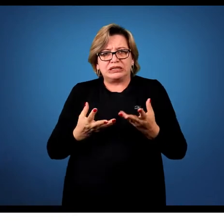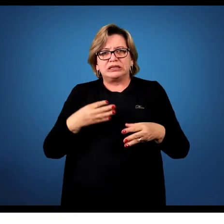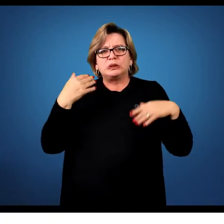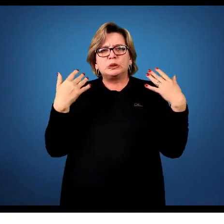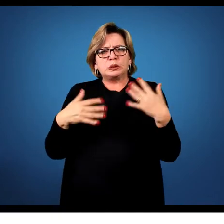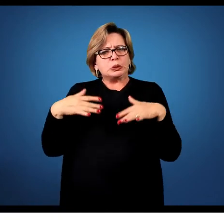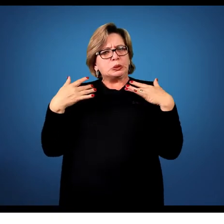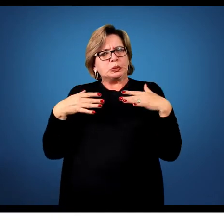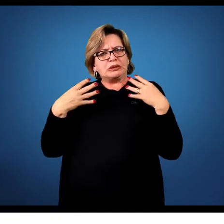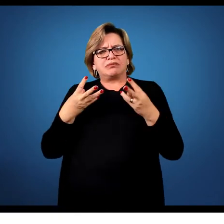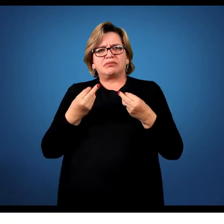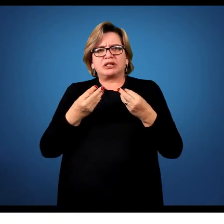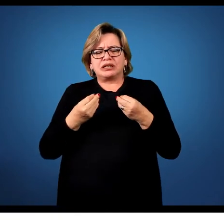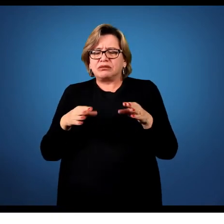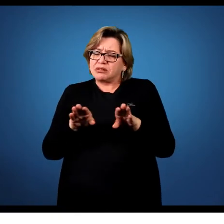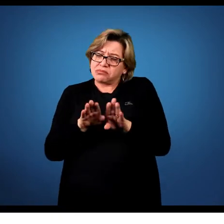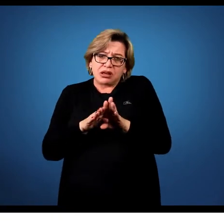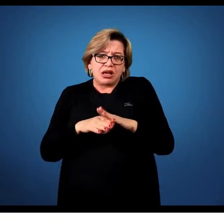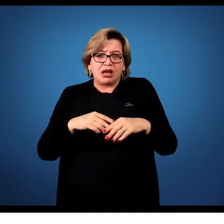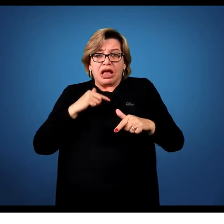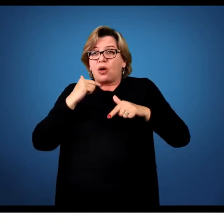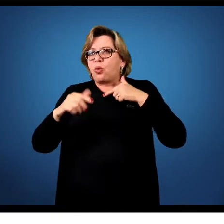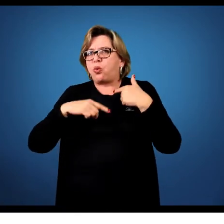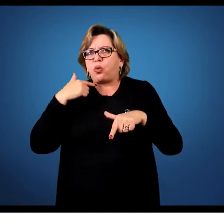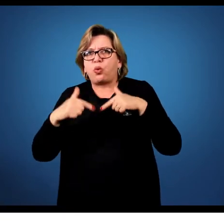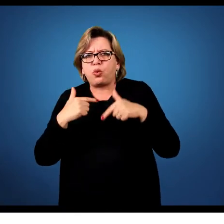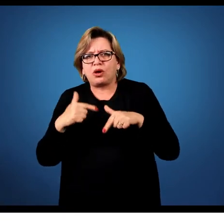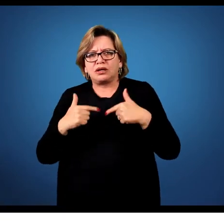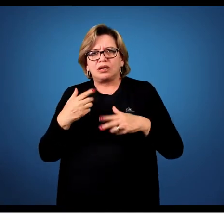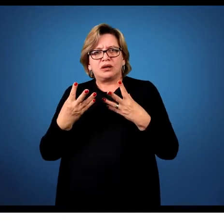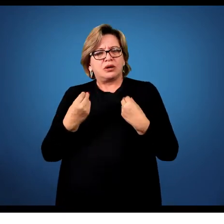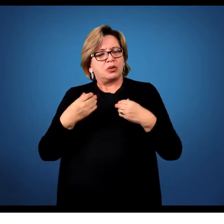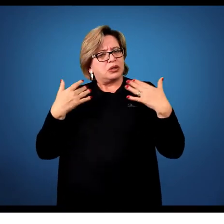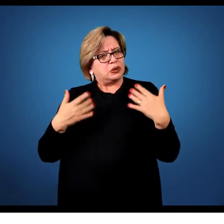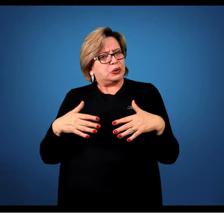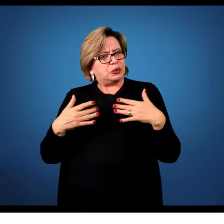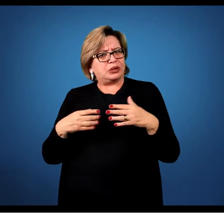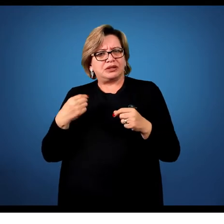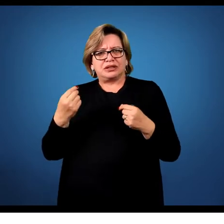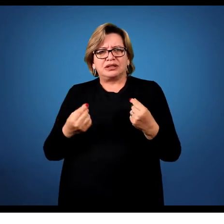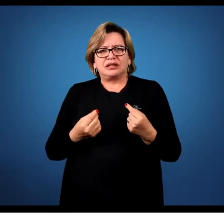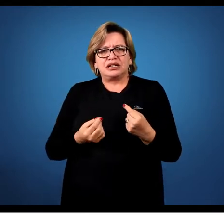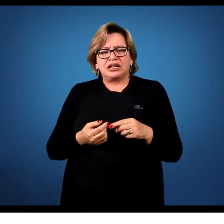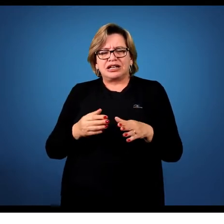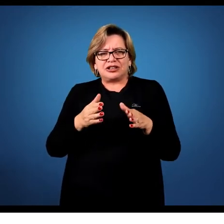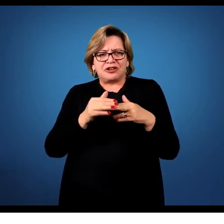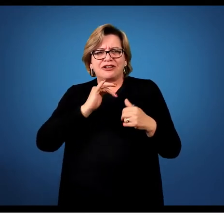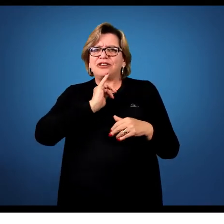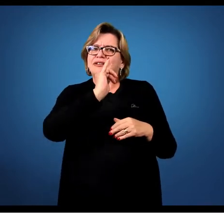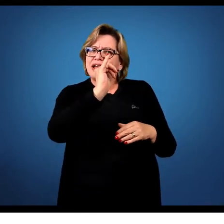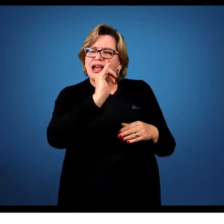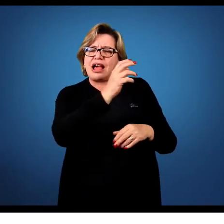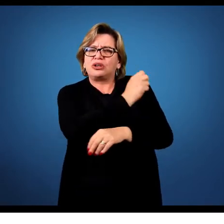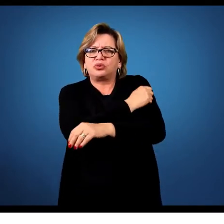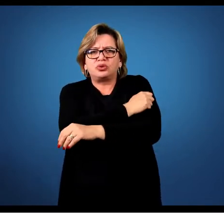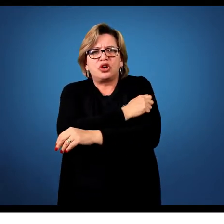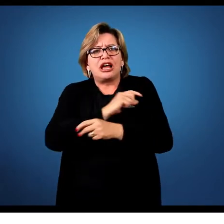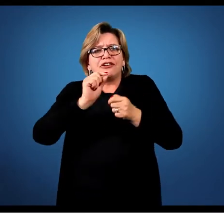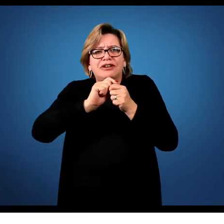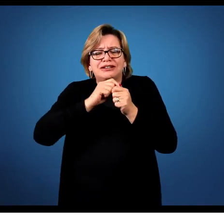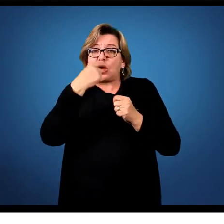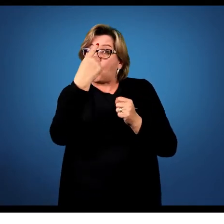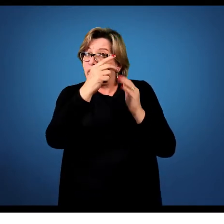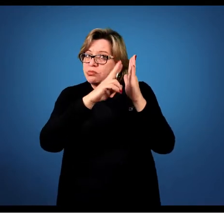que o excesso de trabalho também acontece. Então eu pedi para o meu aluno fazer um, uma pintura, um exemplo, e pedi que ele faça vinte,